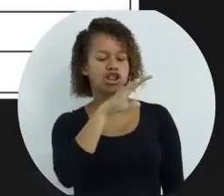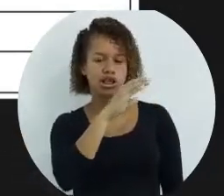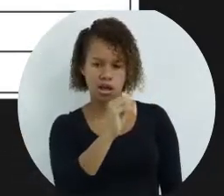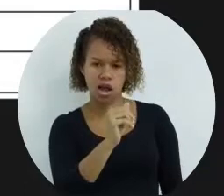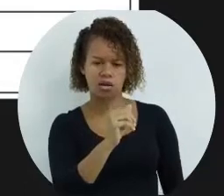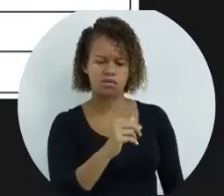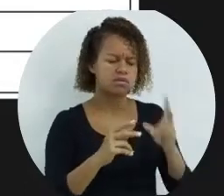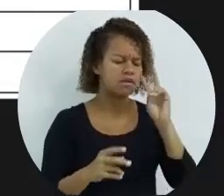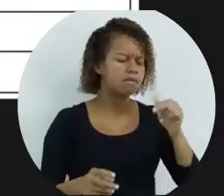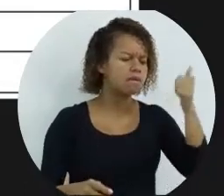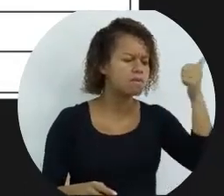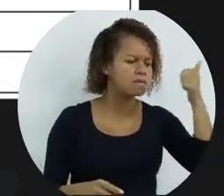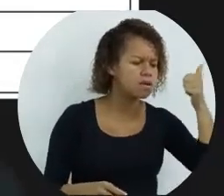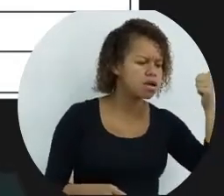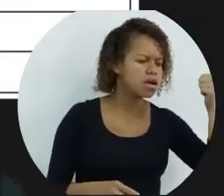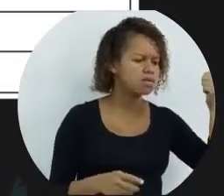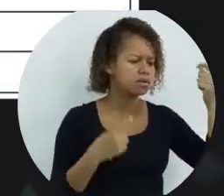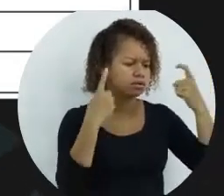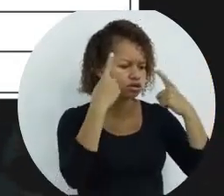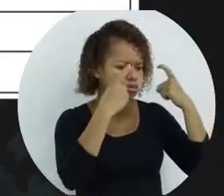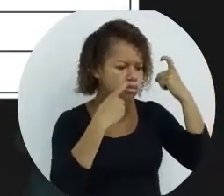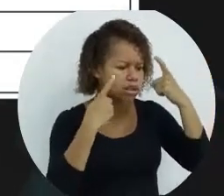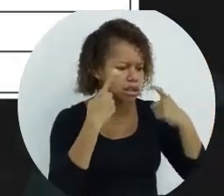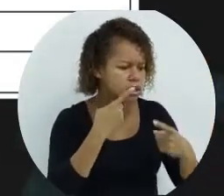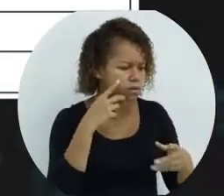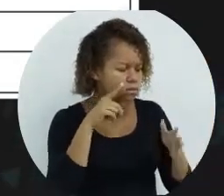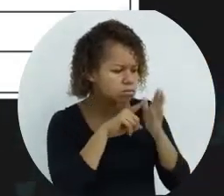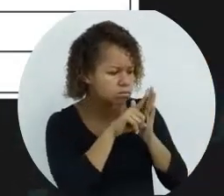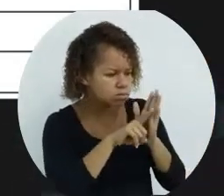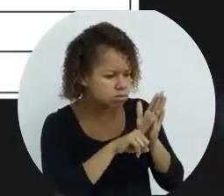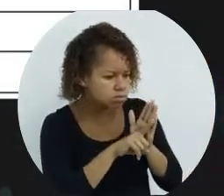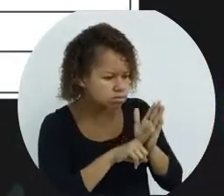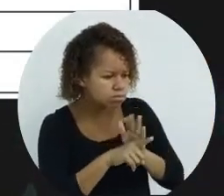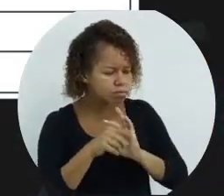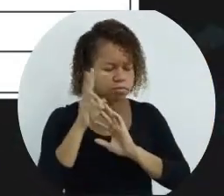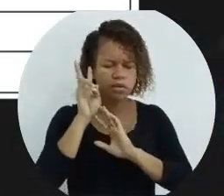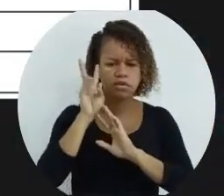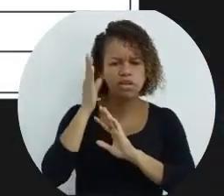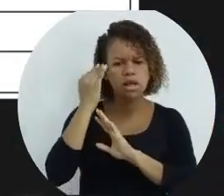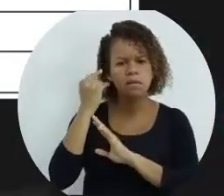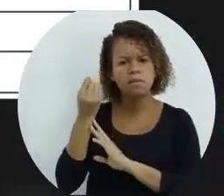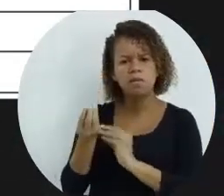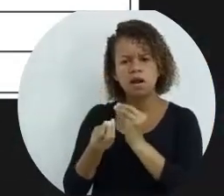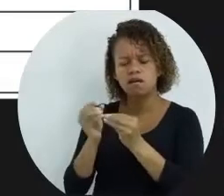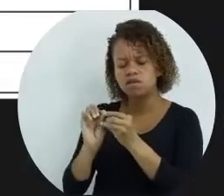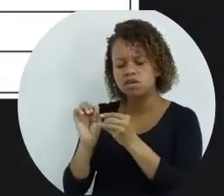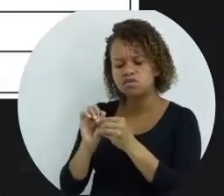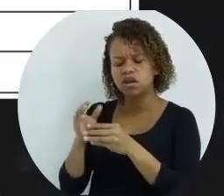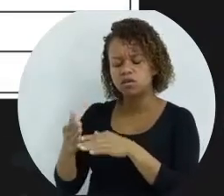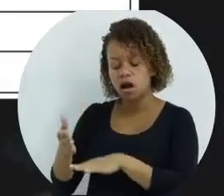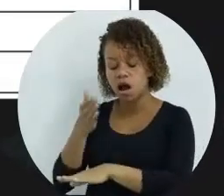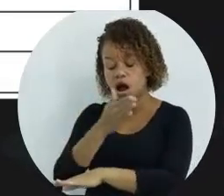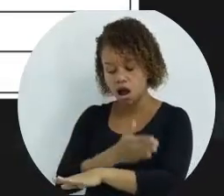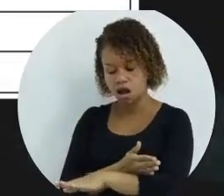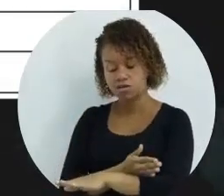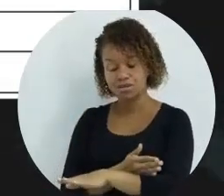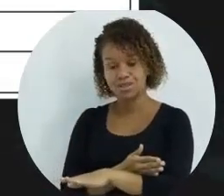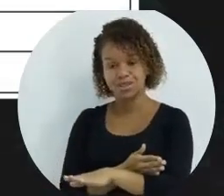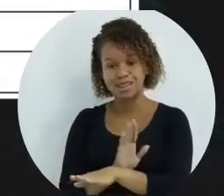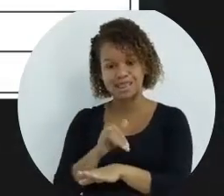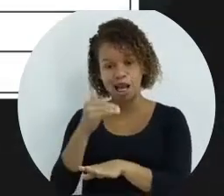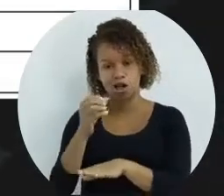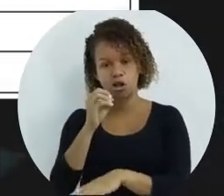do que outra. Então, quando você tiver uma expressão, você consulta a tabelinha e aí você vai saber o que vai ser feito antes da